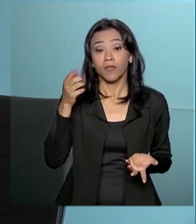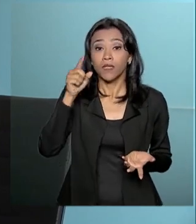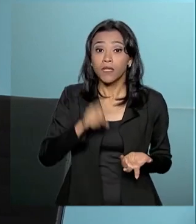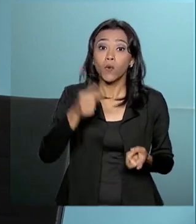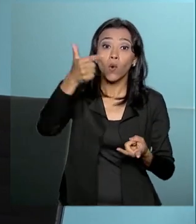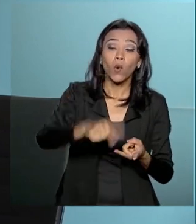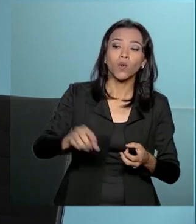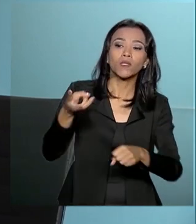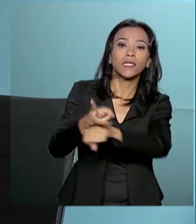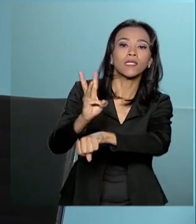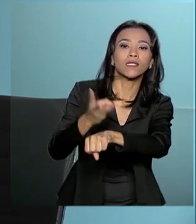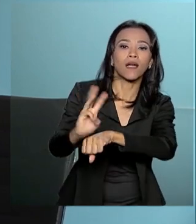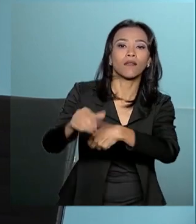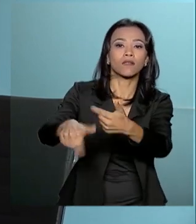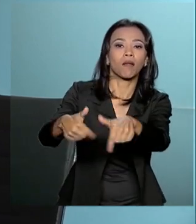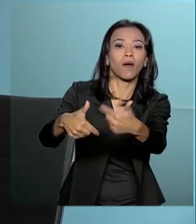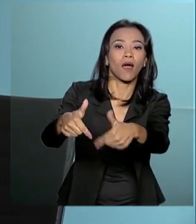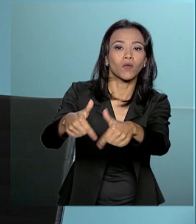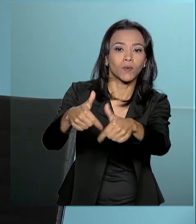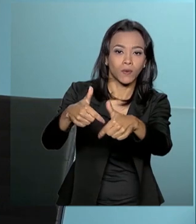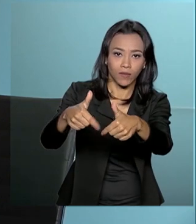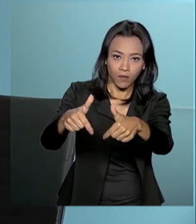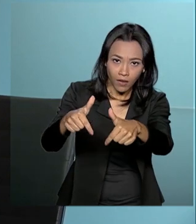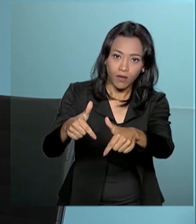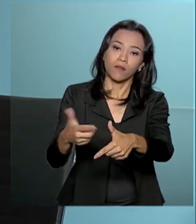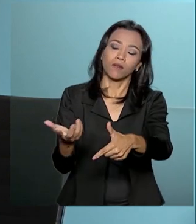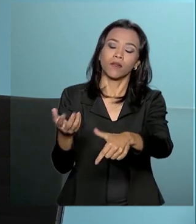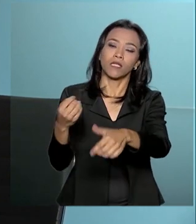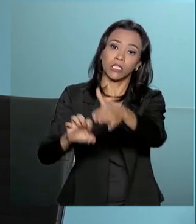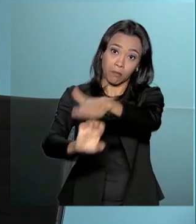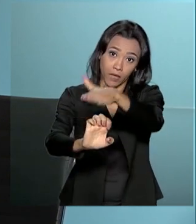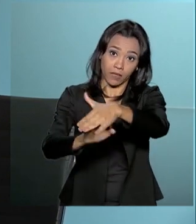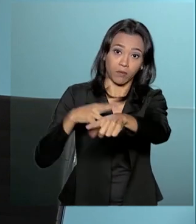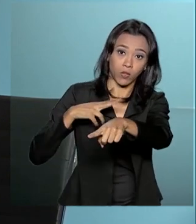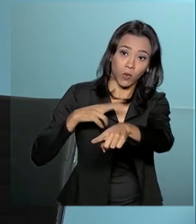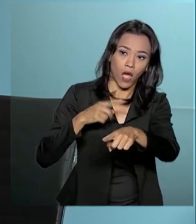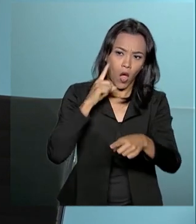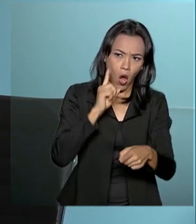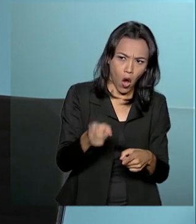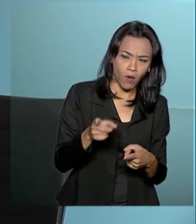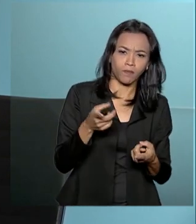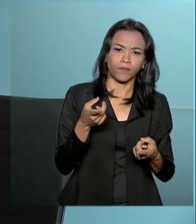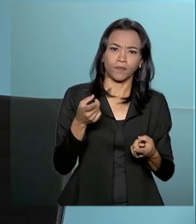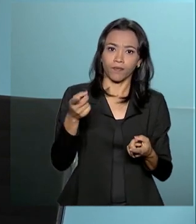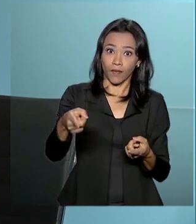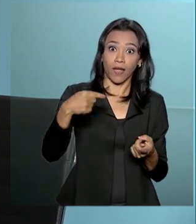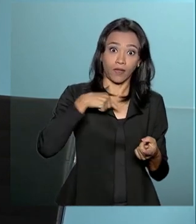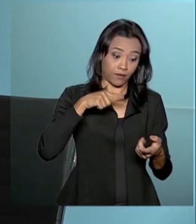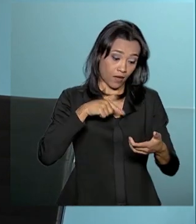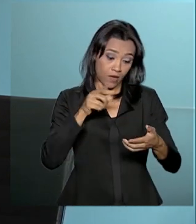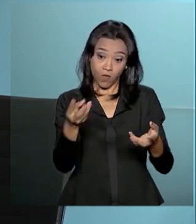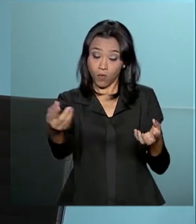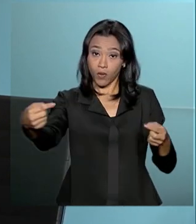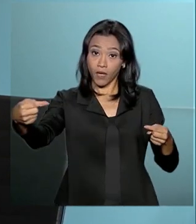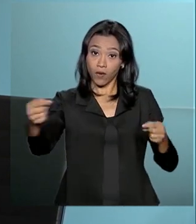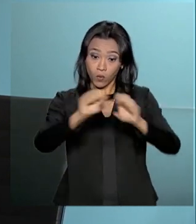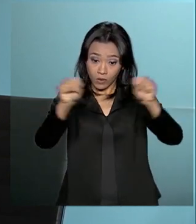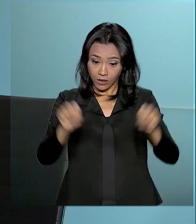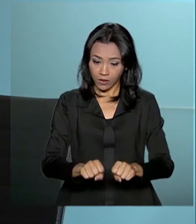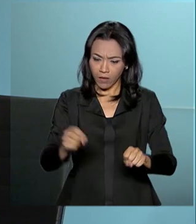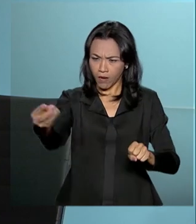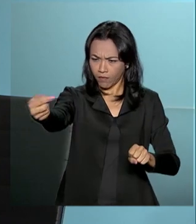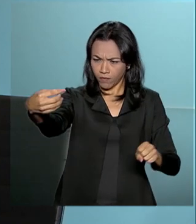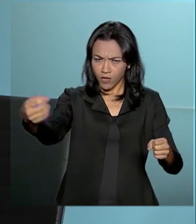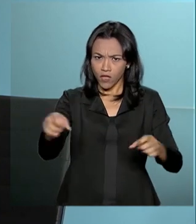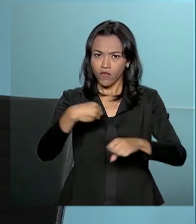terceirizados, dos servidores do órgão, e ele já roda e diz, olha, aqui tem potencial caso de nepotismo. Então, esses